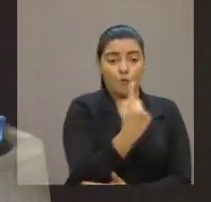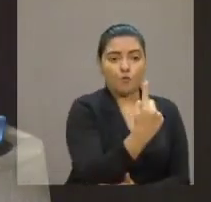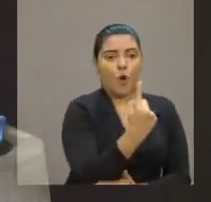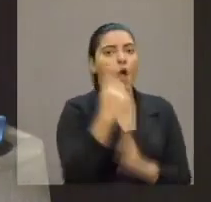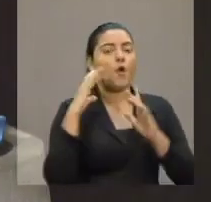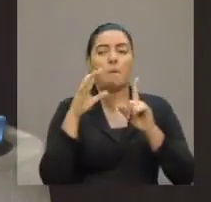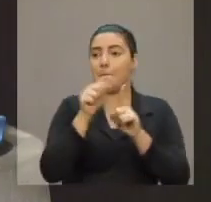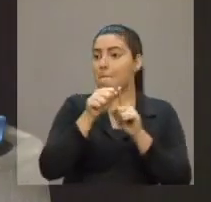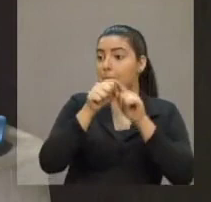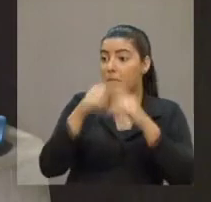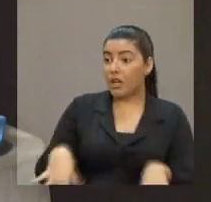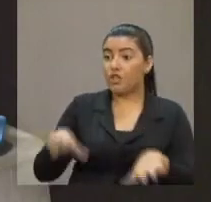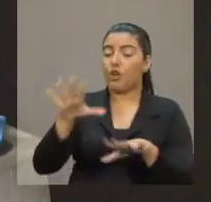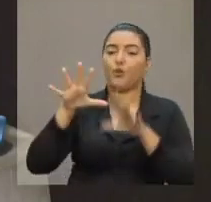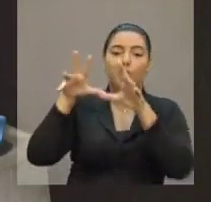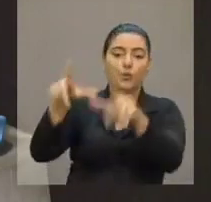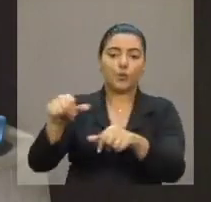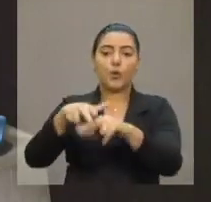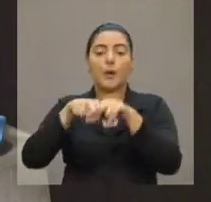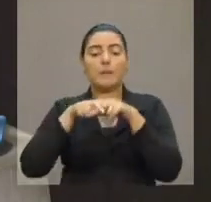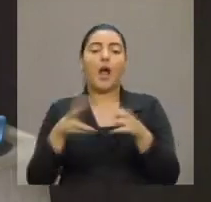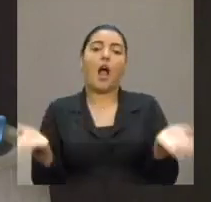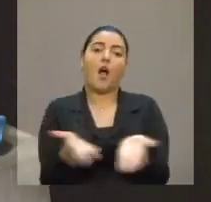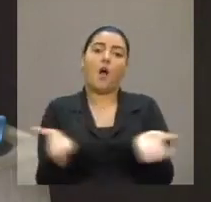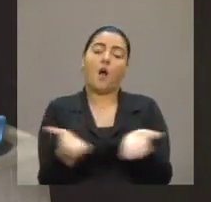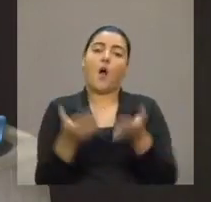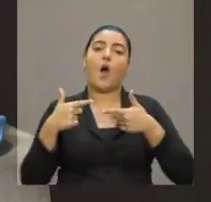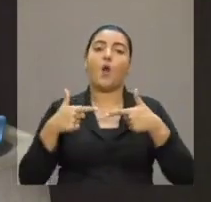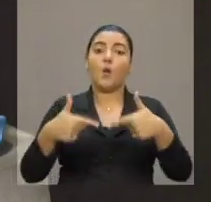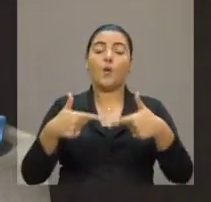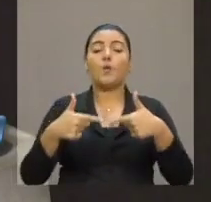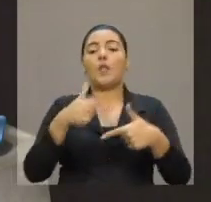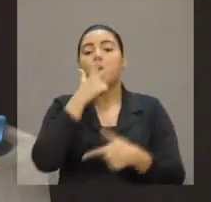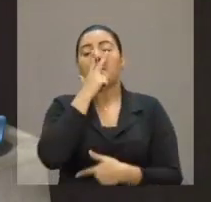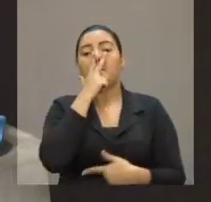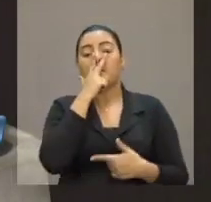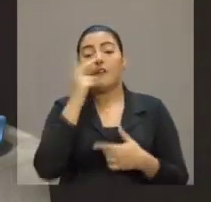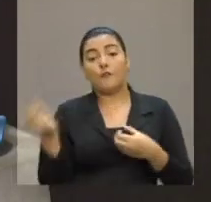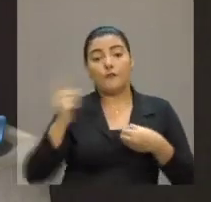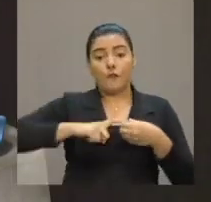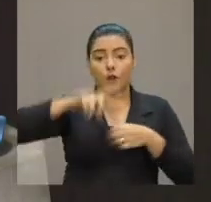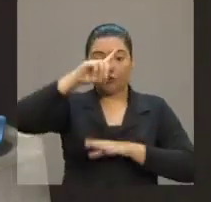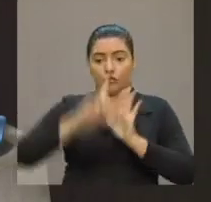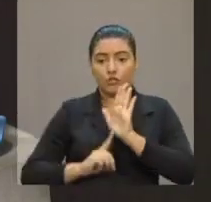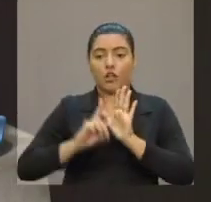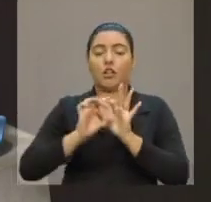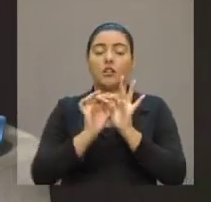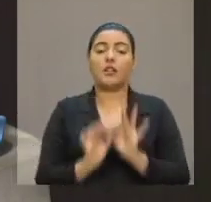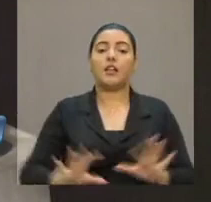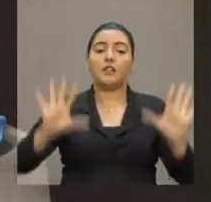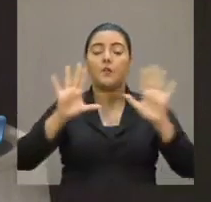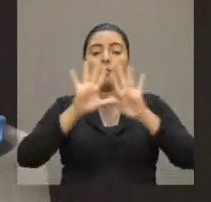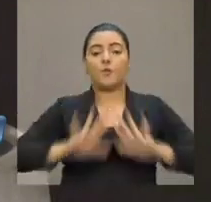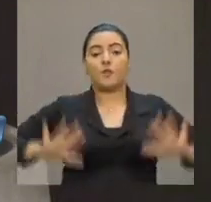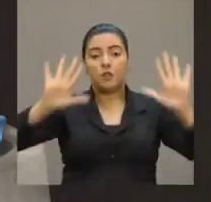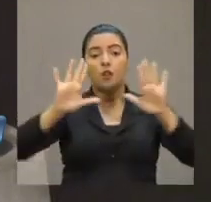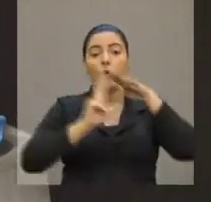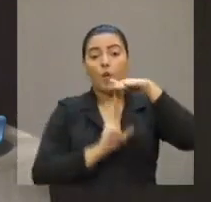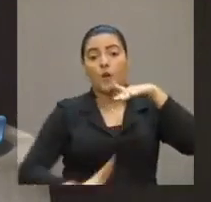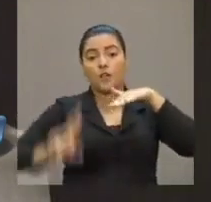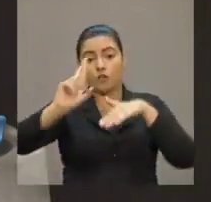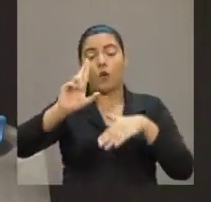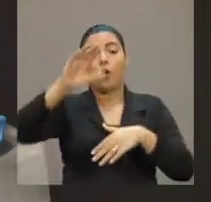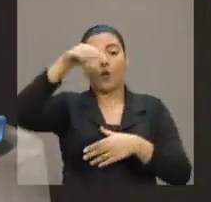todos. Portanto, é necessário fazer agora a luta pelo reestabelecimento da democracia na UFC para que o reitor